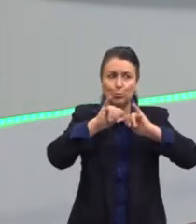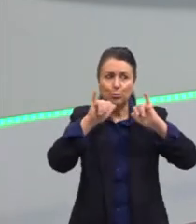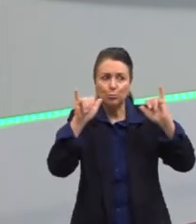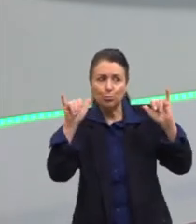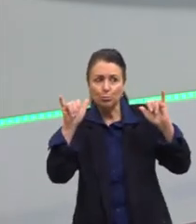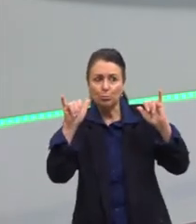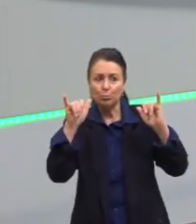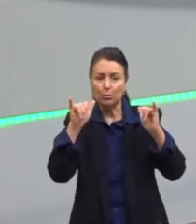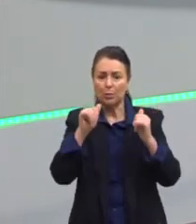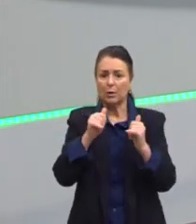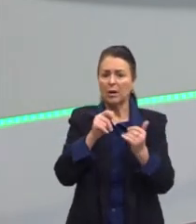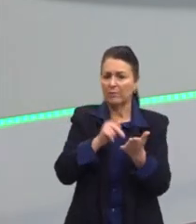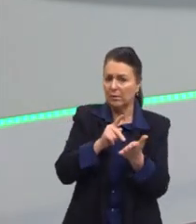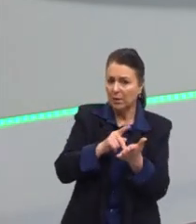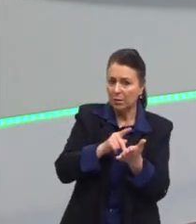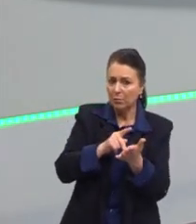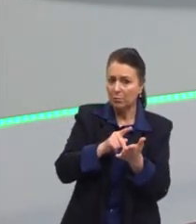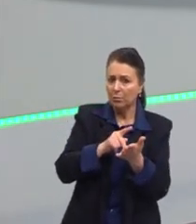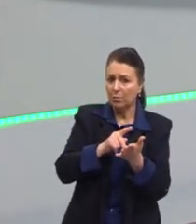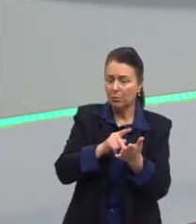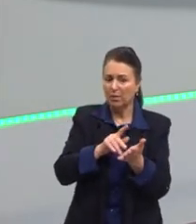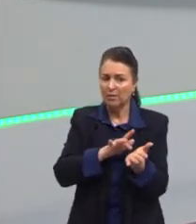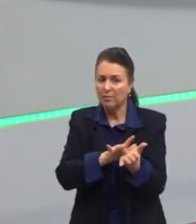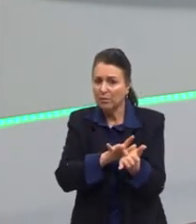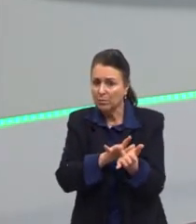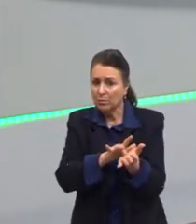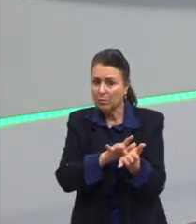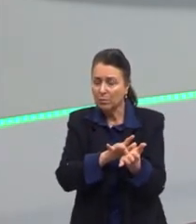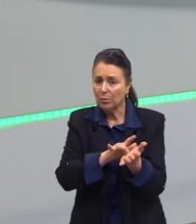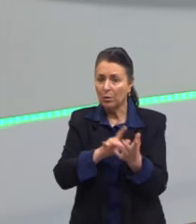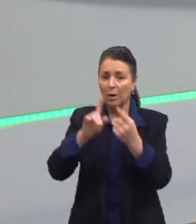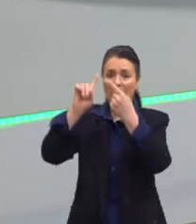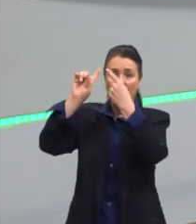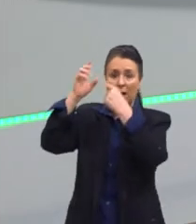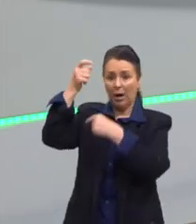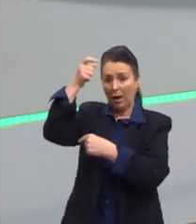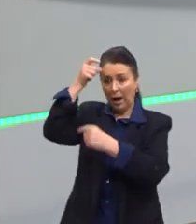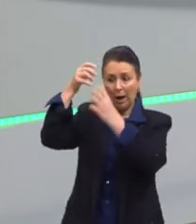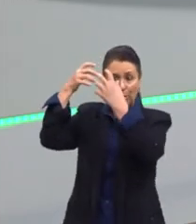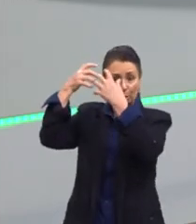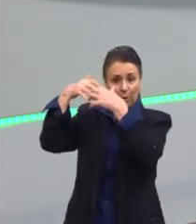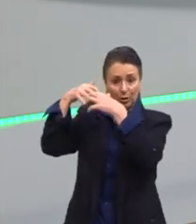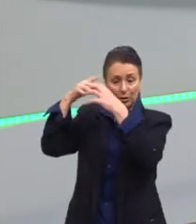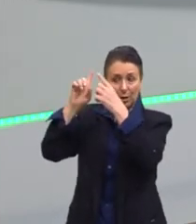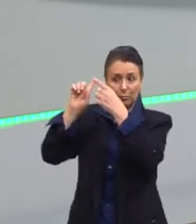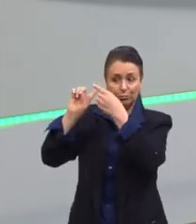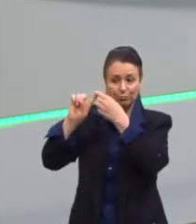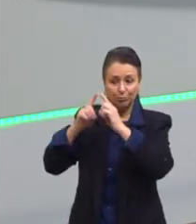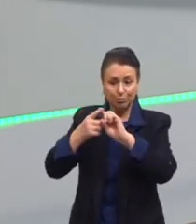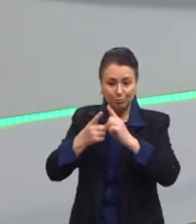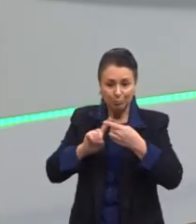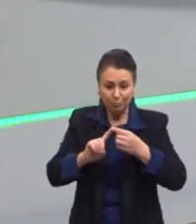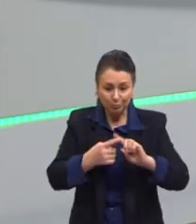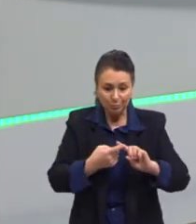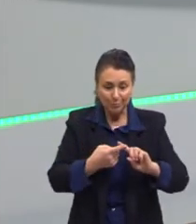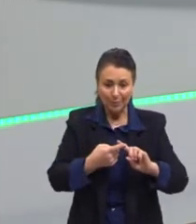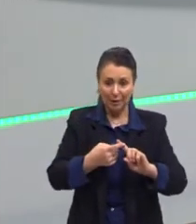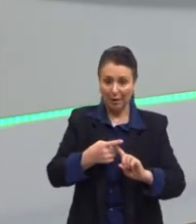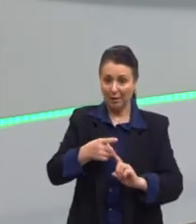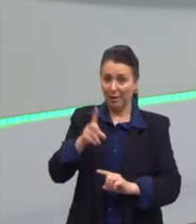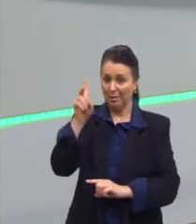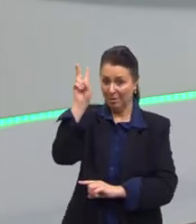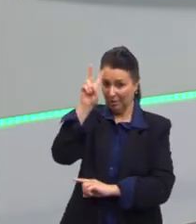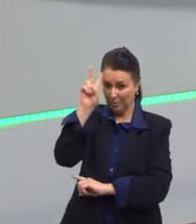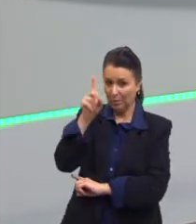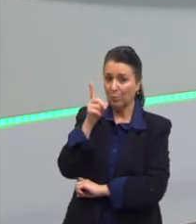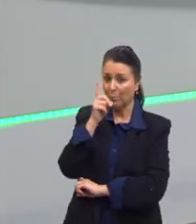verdadeiro, isso é falso. A lógica, então, ela entra em conflito lá com o Parmênides, da mudança, ou é,